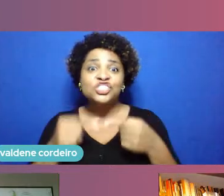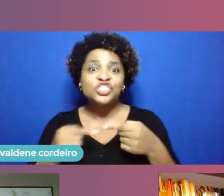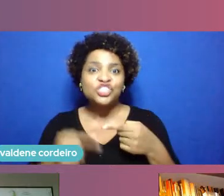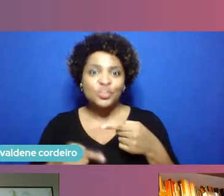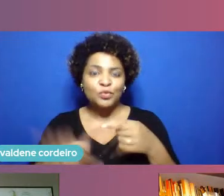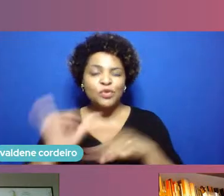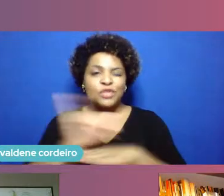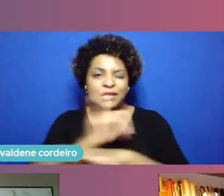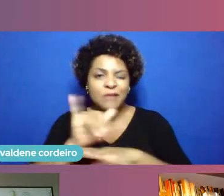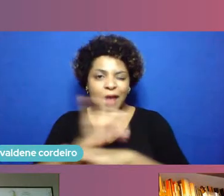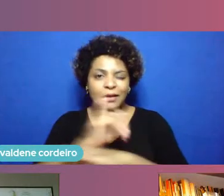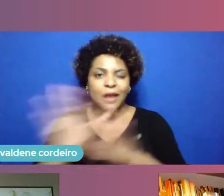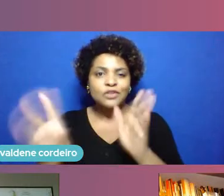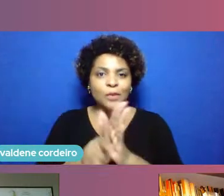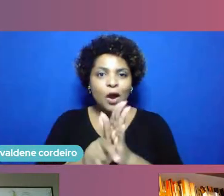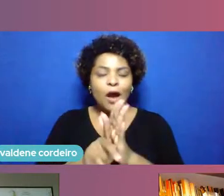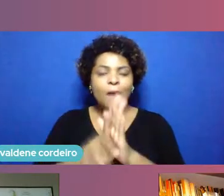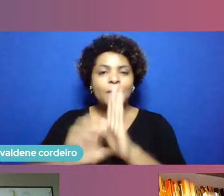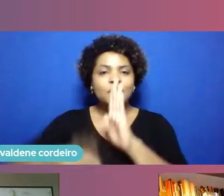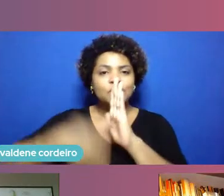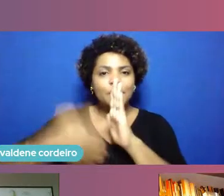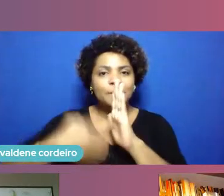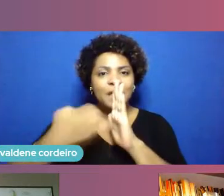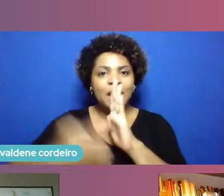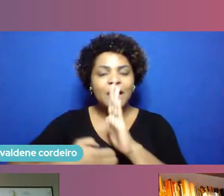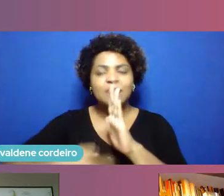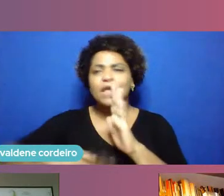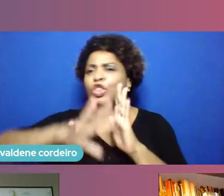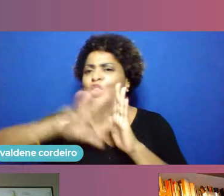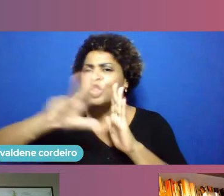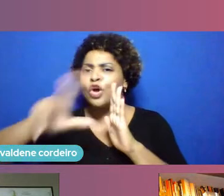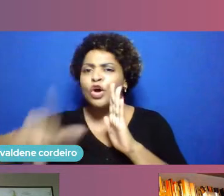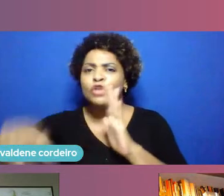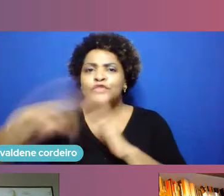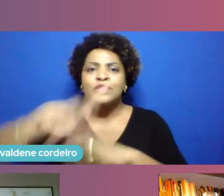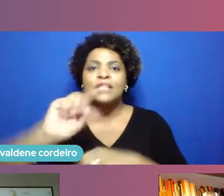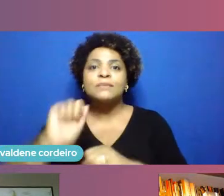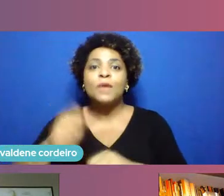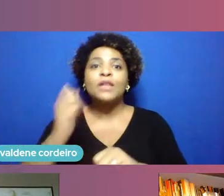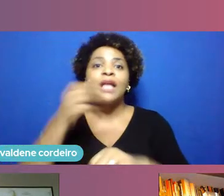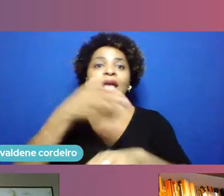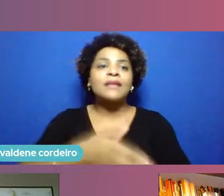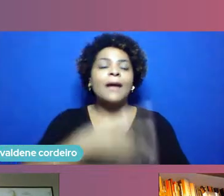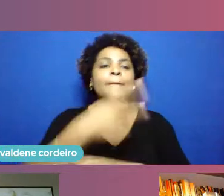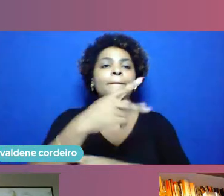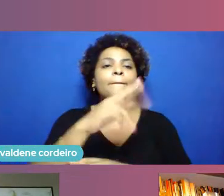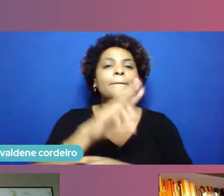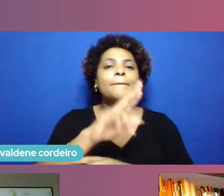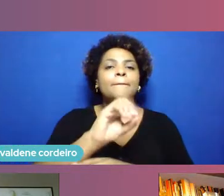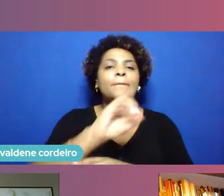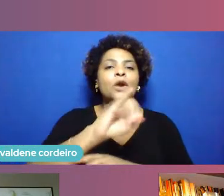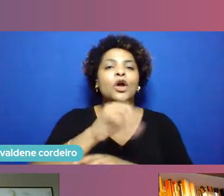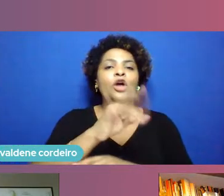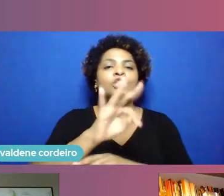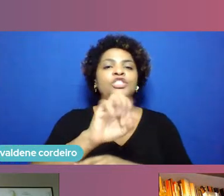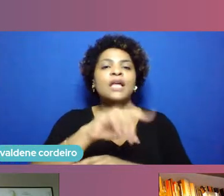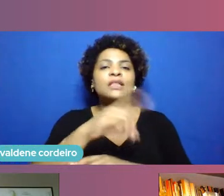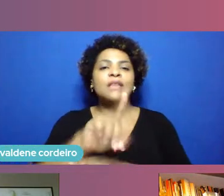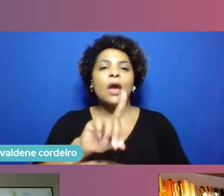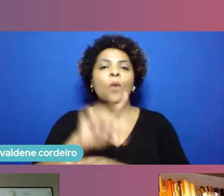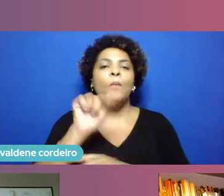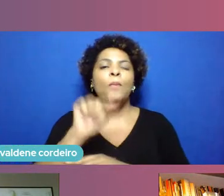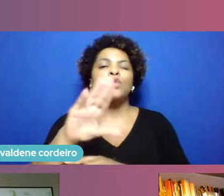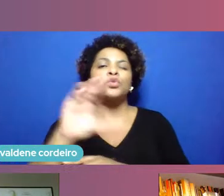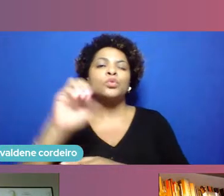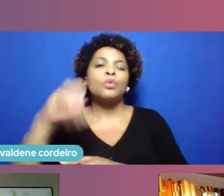abordagem essa que todo mundo já pode visitar em projetão.com.br então tem muita muita novidade por aí a